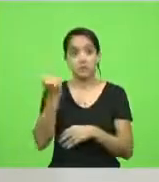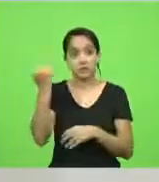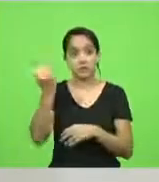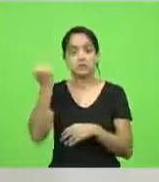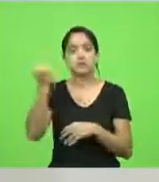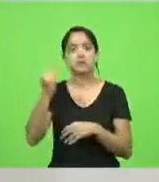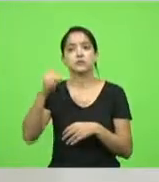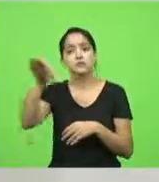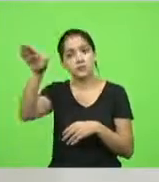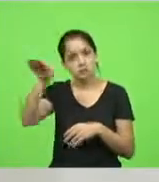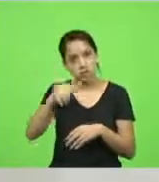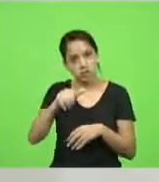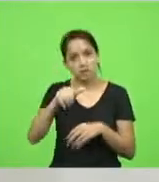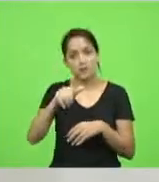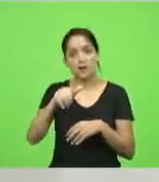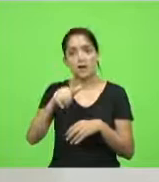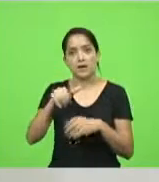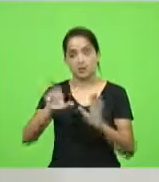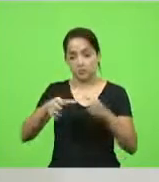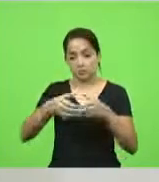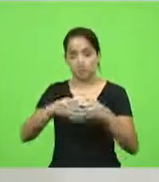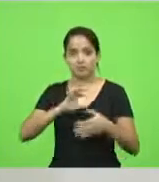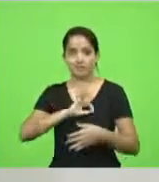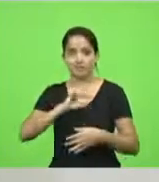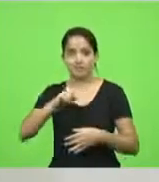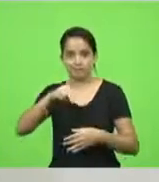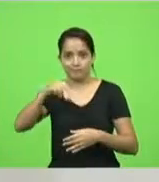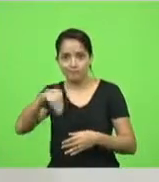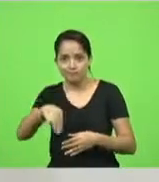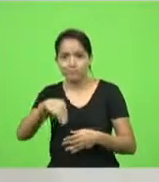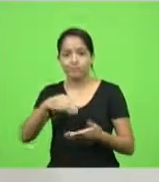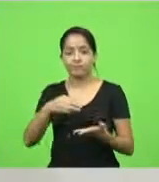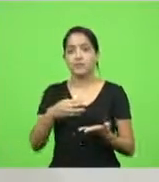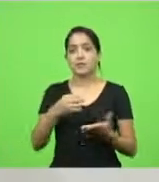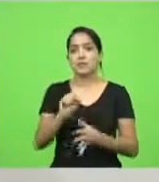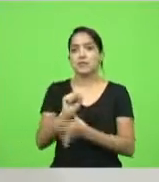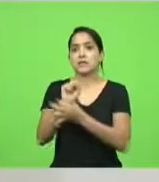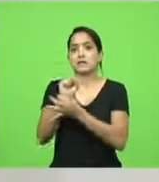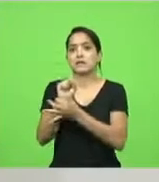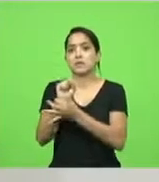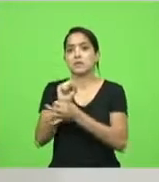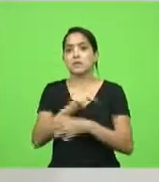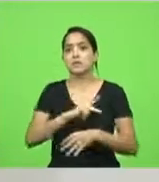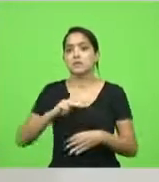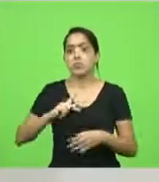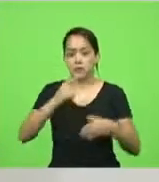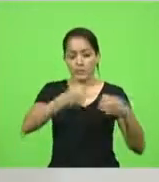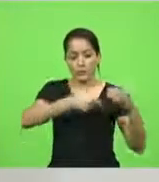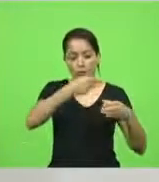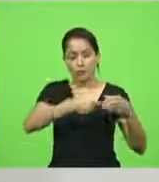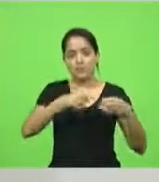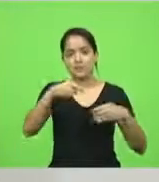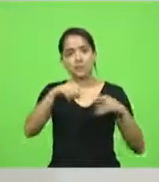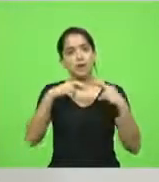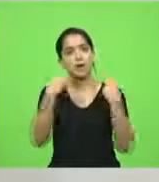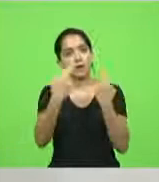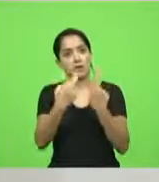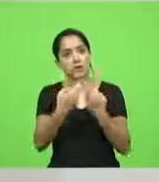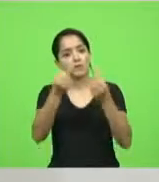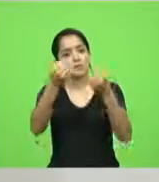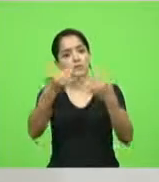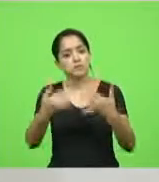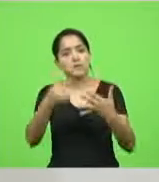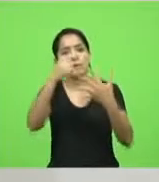comando da Polícia Militar para que venha na Comissão de Segurança Pública explicar o critério de